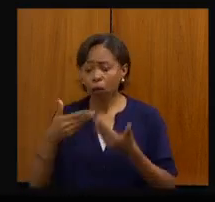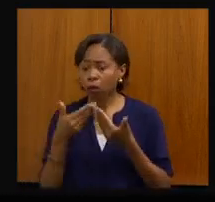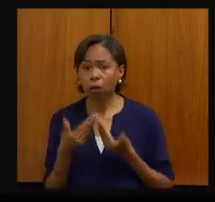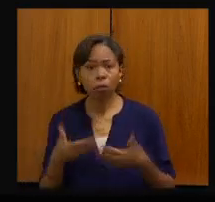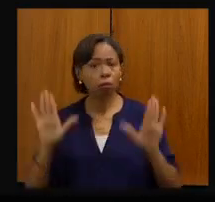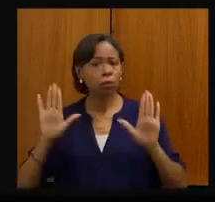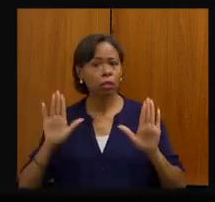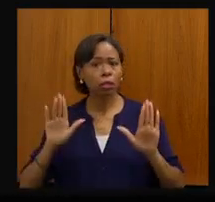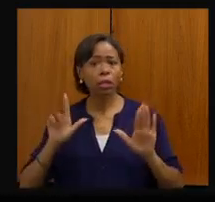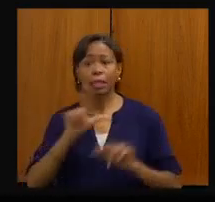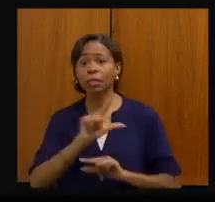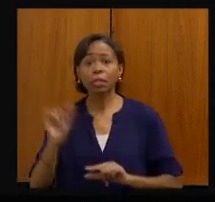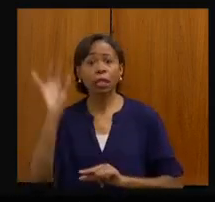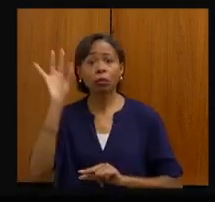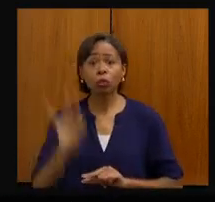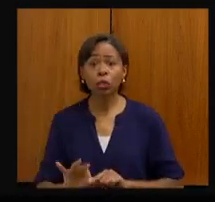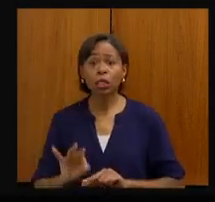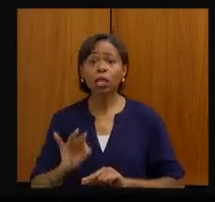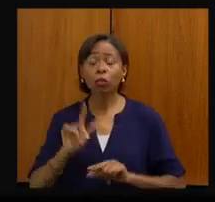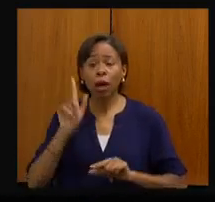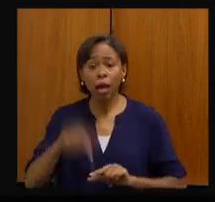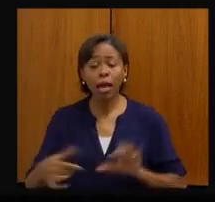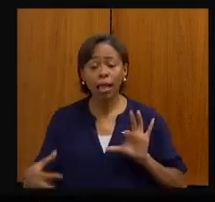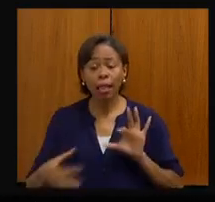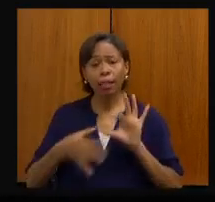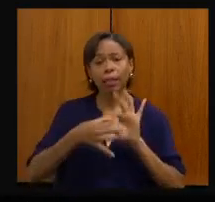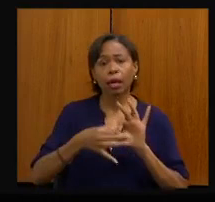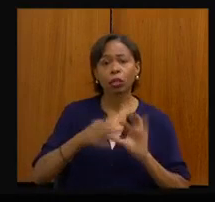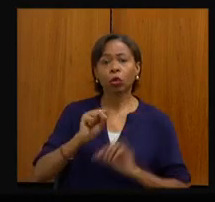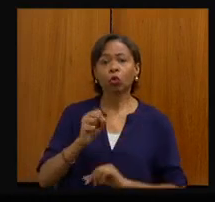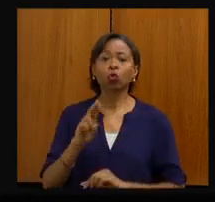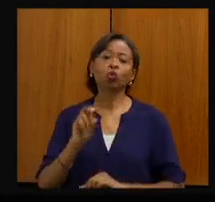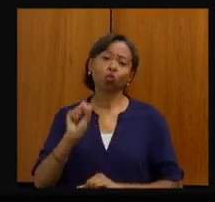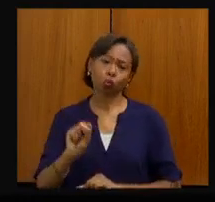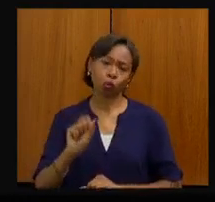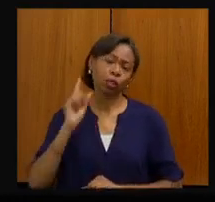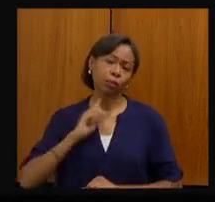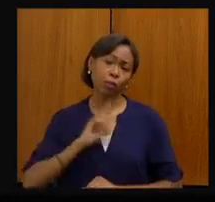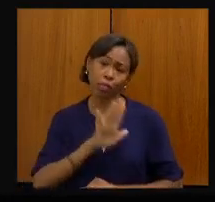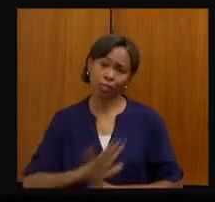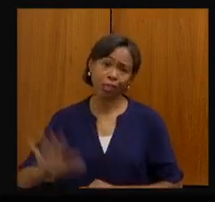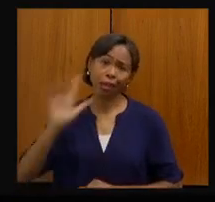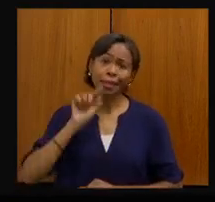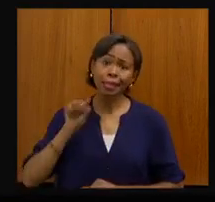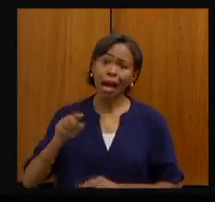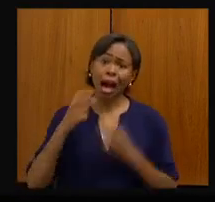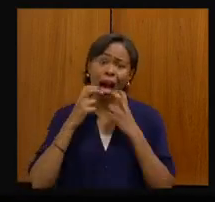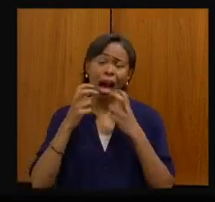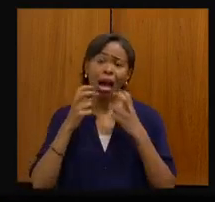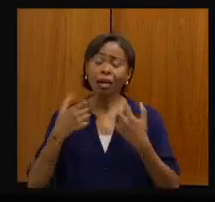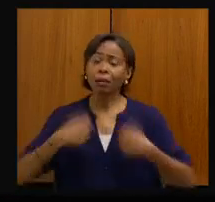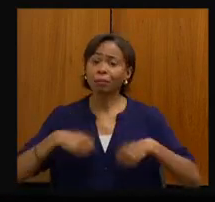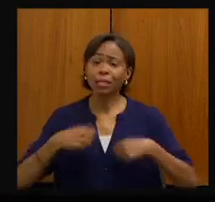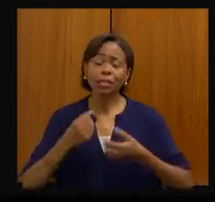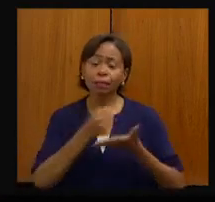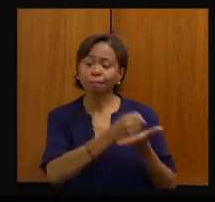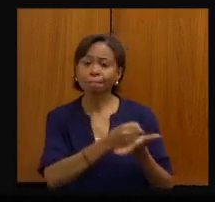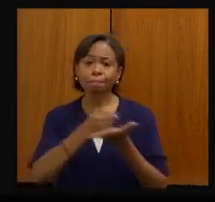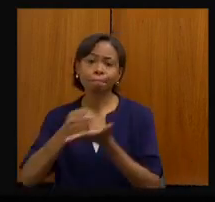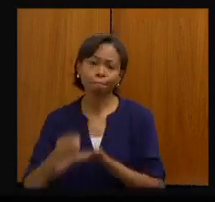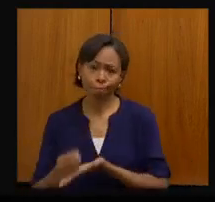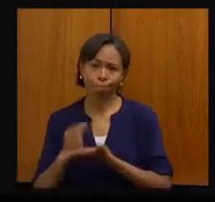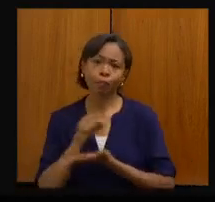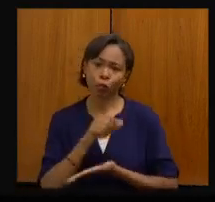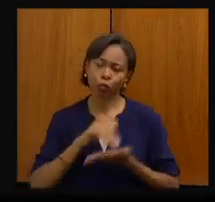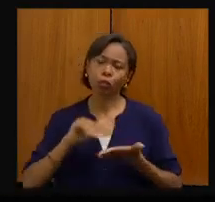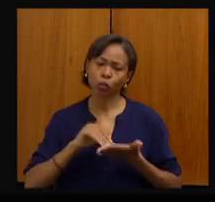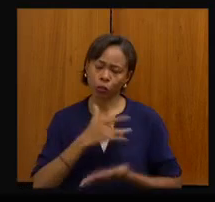100% SUS de toda Minas Gerais. E ele está ali hoje pedindo socorro e pedindo apoio do senhor como secretário